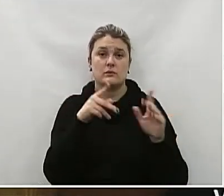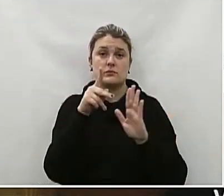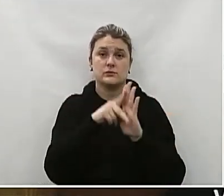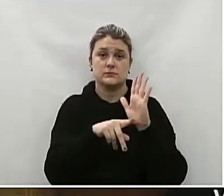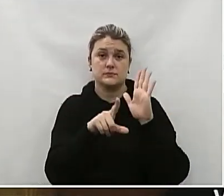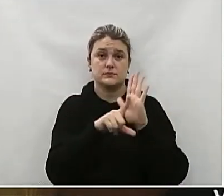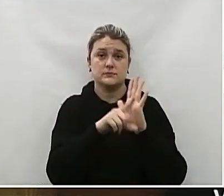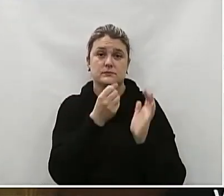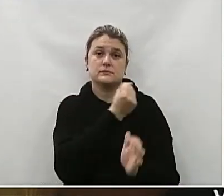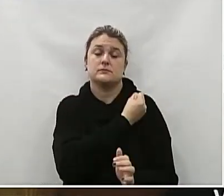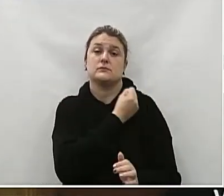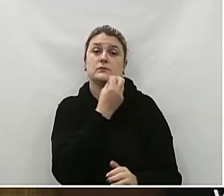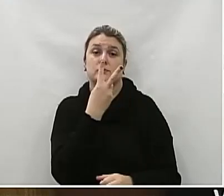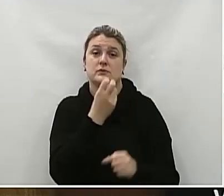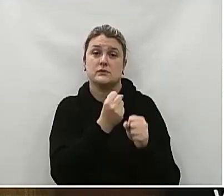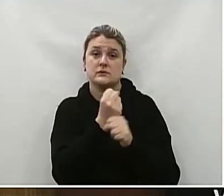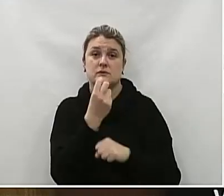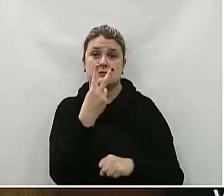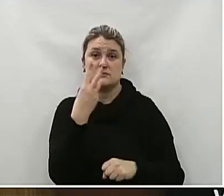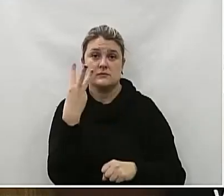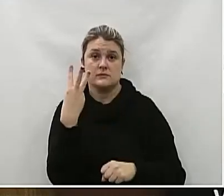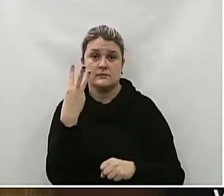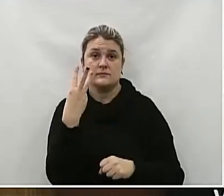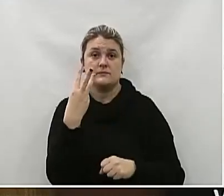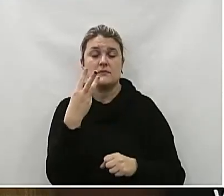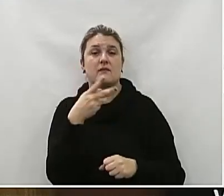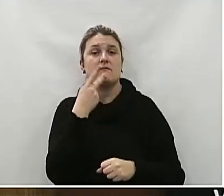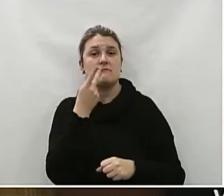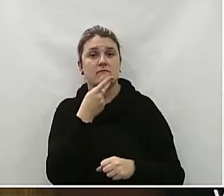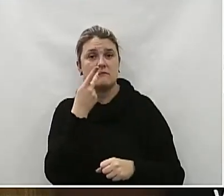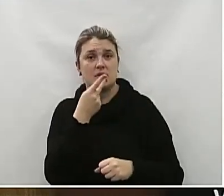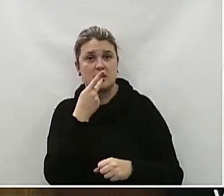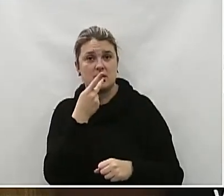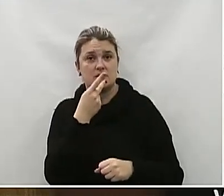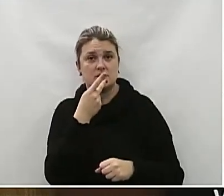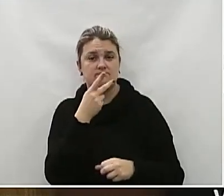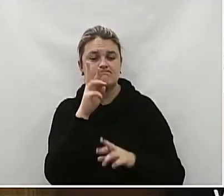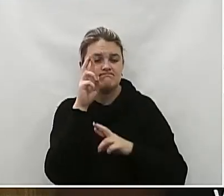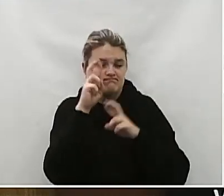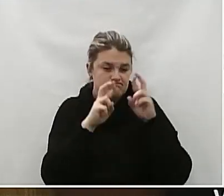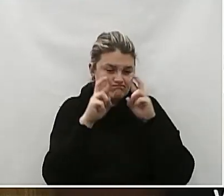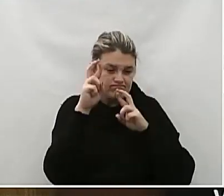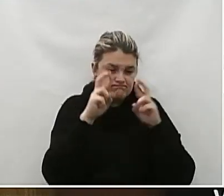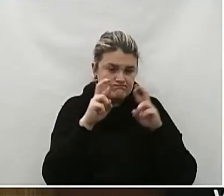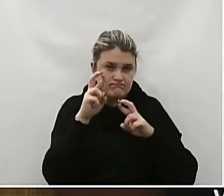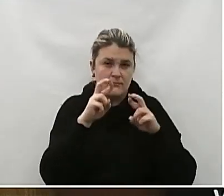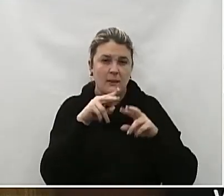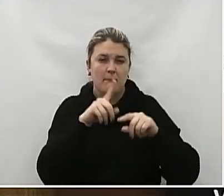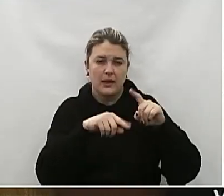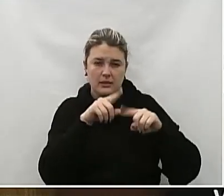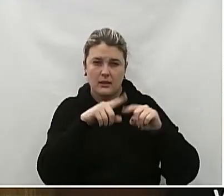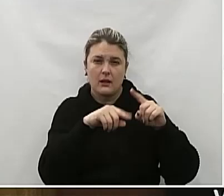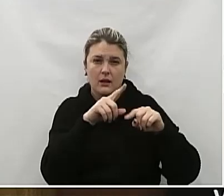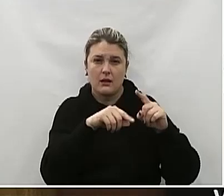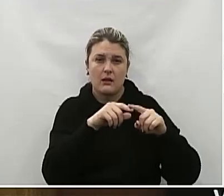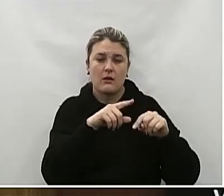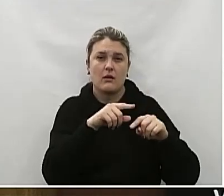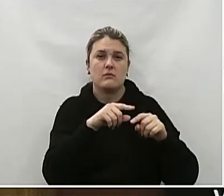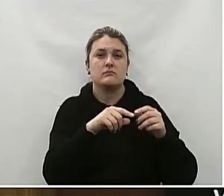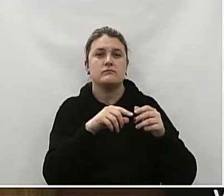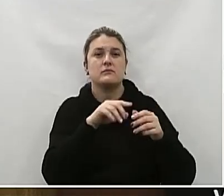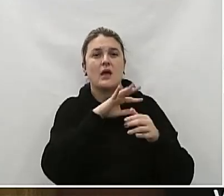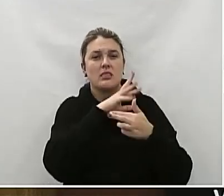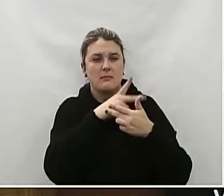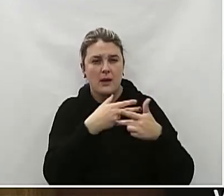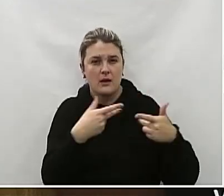projeto de lei ordinária Número 2 de 2023 Que dispõe Sobre a inspeção sanitária Dos produtos de origem animal Institui